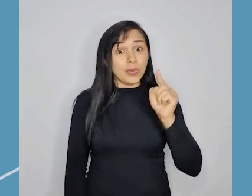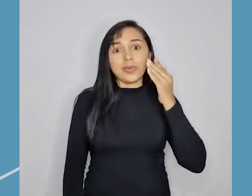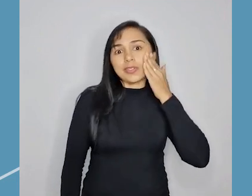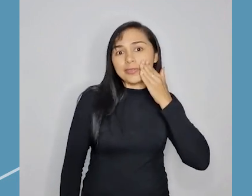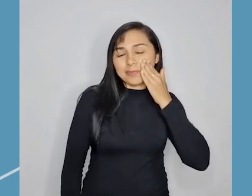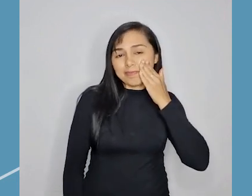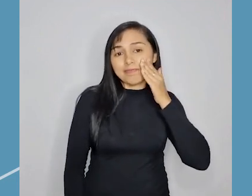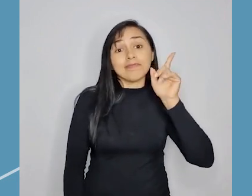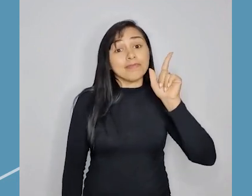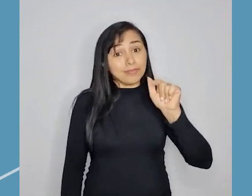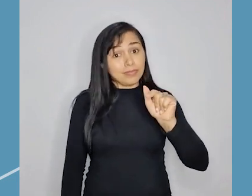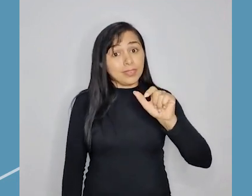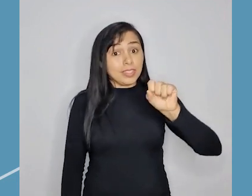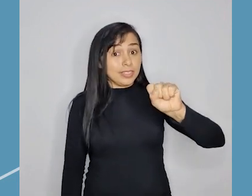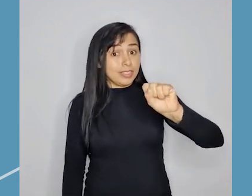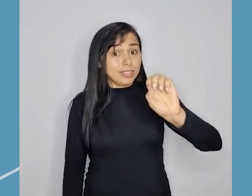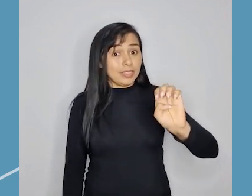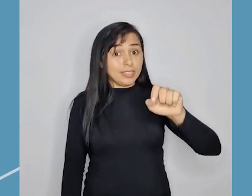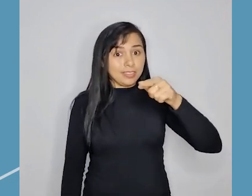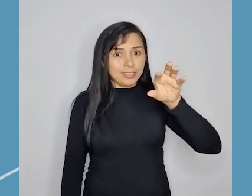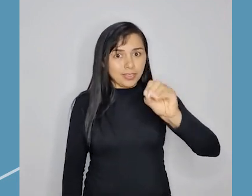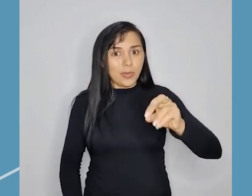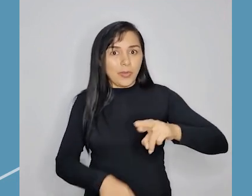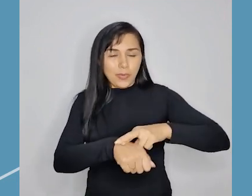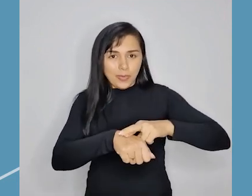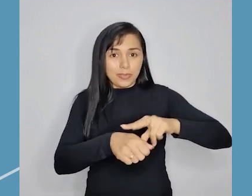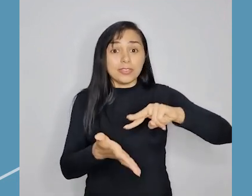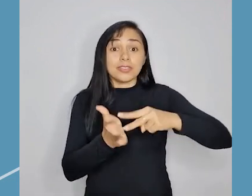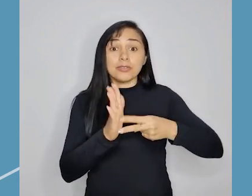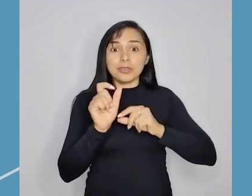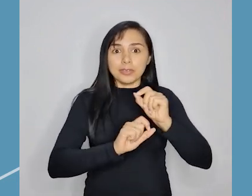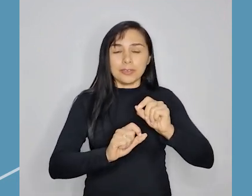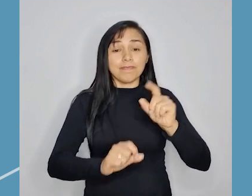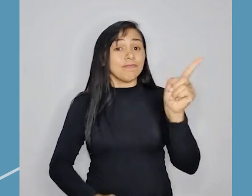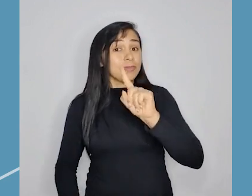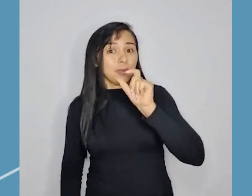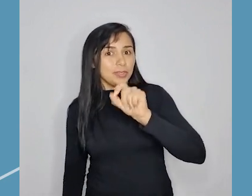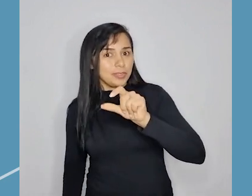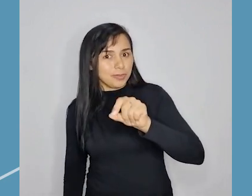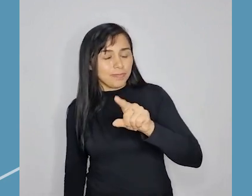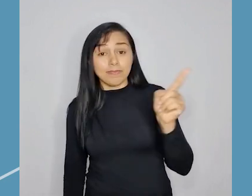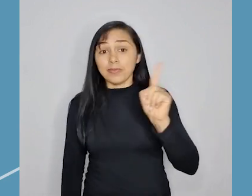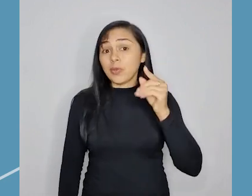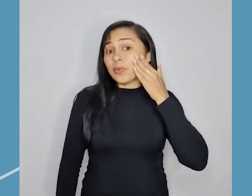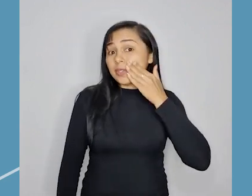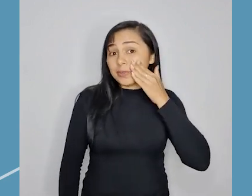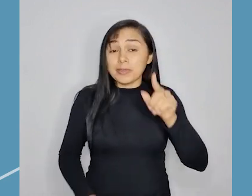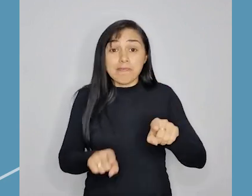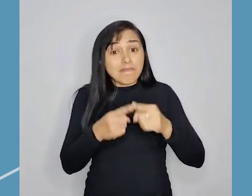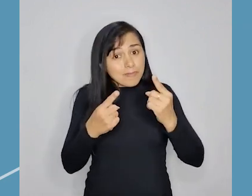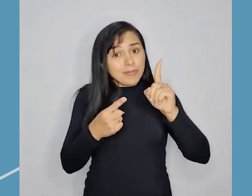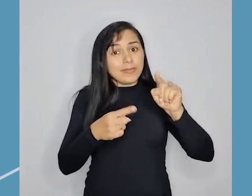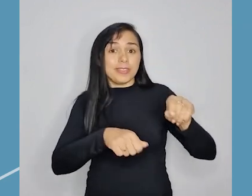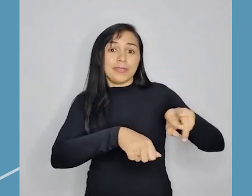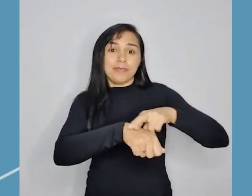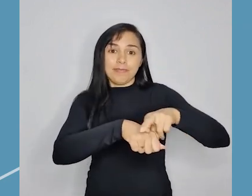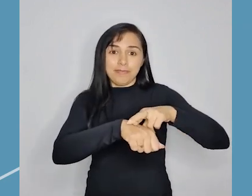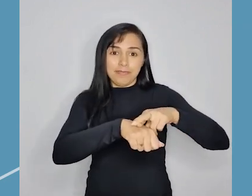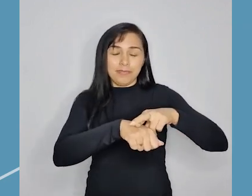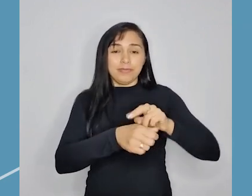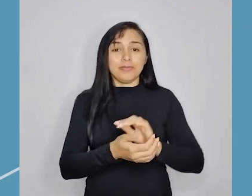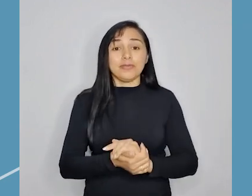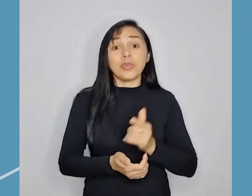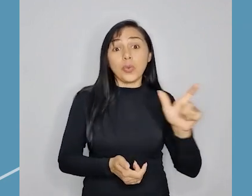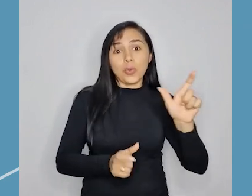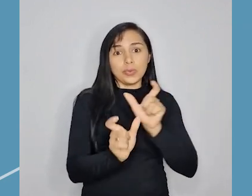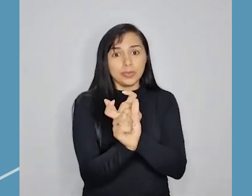senão roxo. Ou seja, é o mesmo que Não era azul nem rosa, mas roxo. Outro